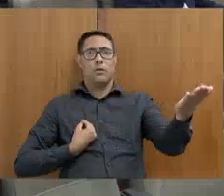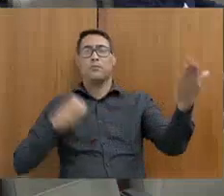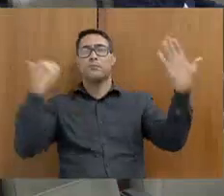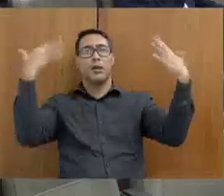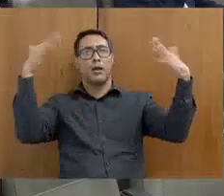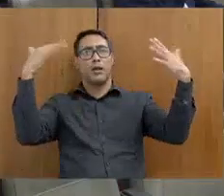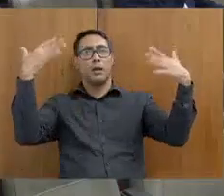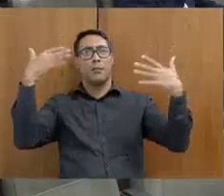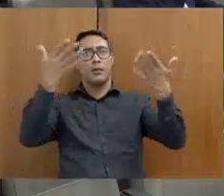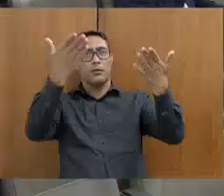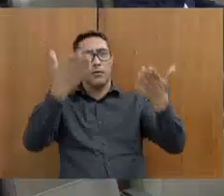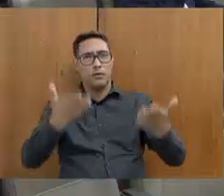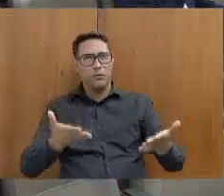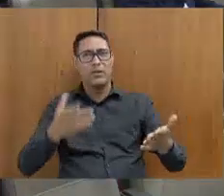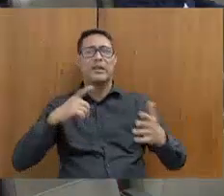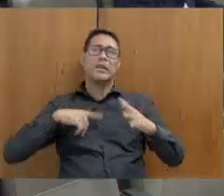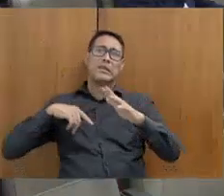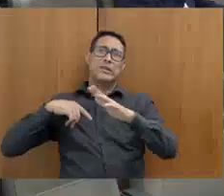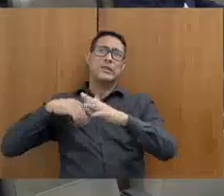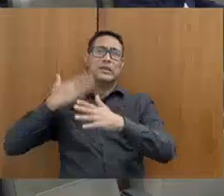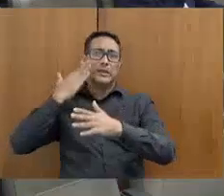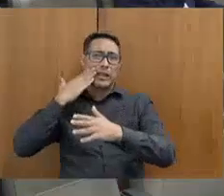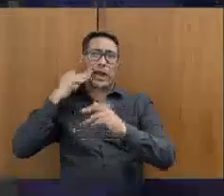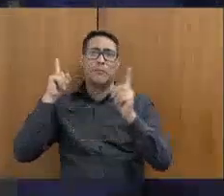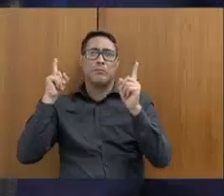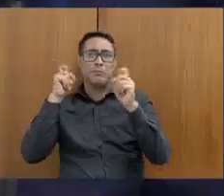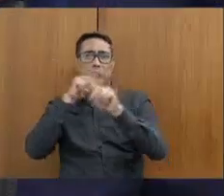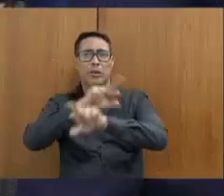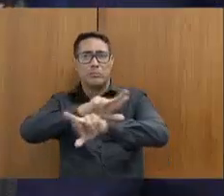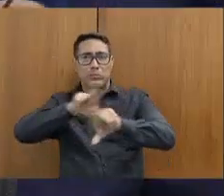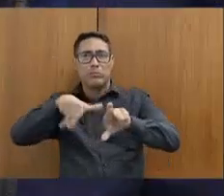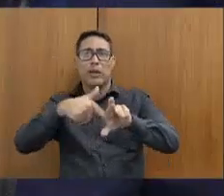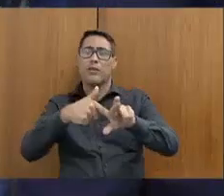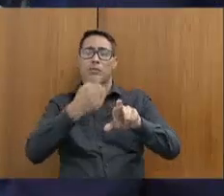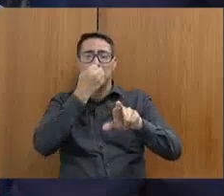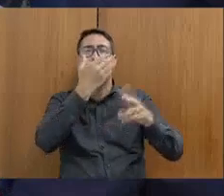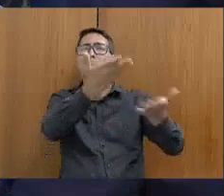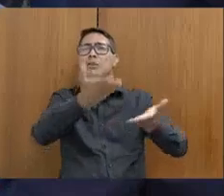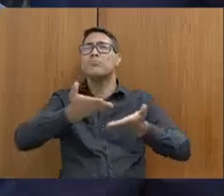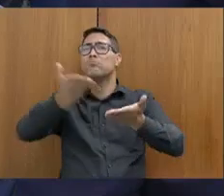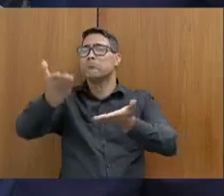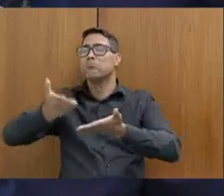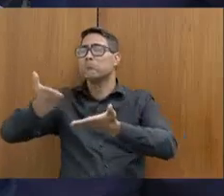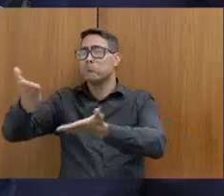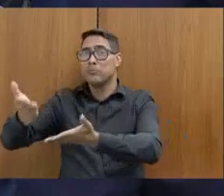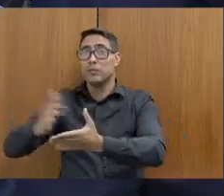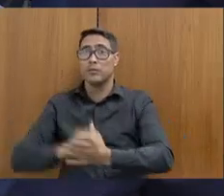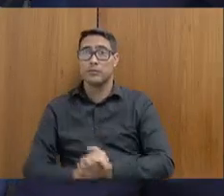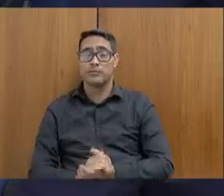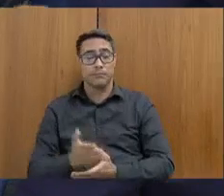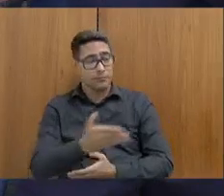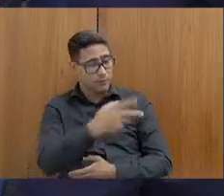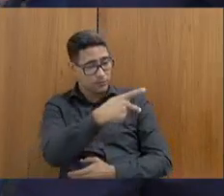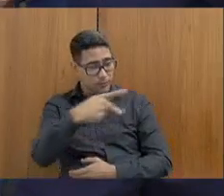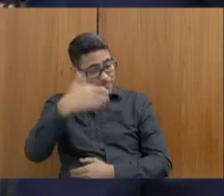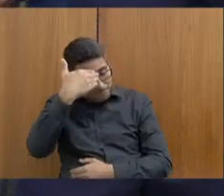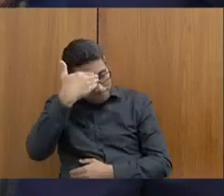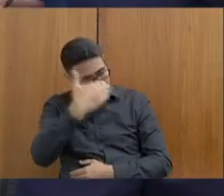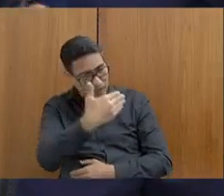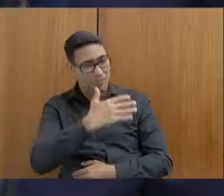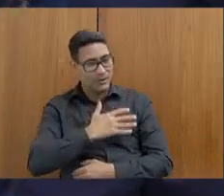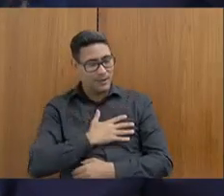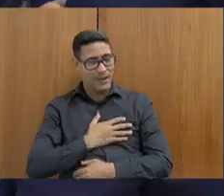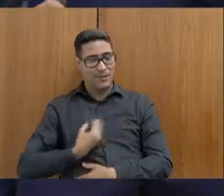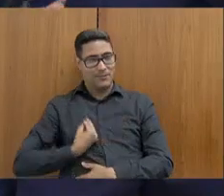Como todas as dificuldades, são muito bem-vindos aqui. Senhor presidente, obrigado pela oportunidade de estar mais uma vez nessa